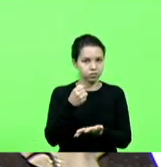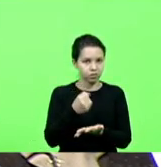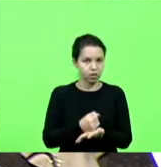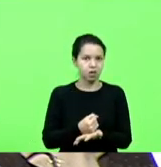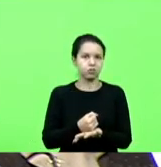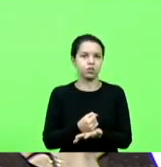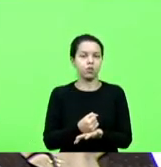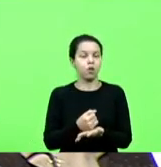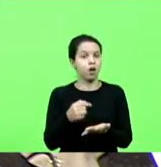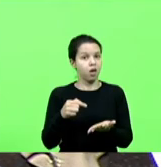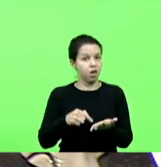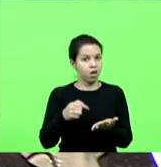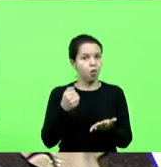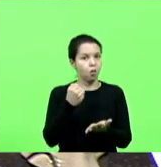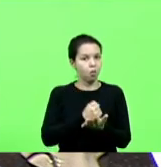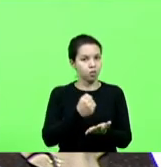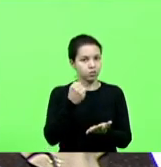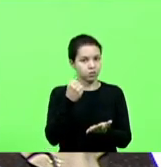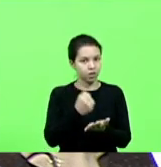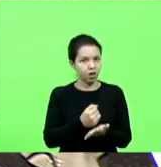diz que,